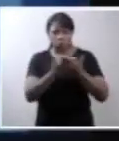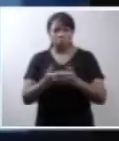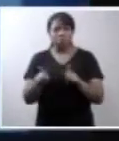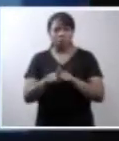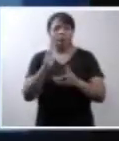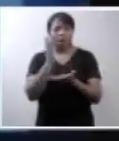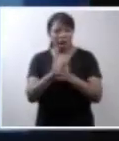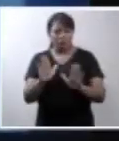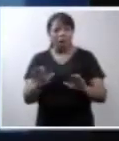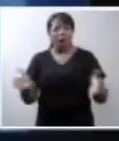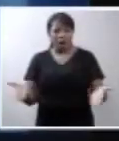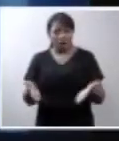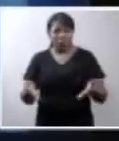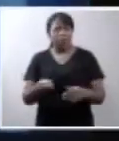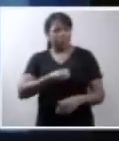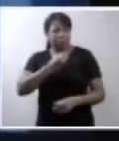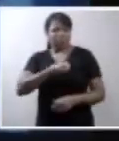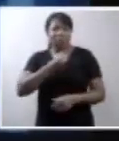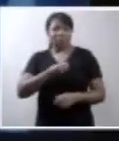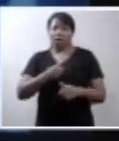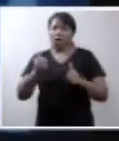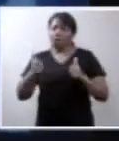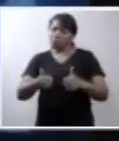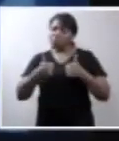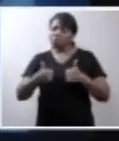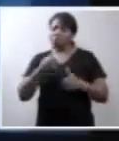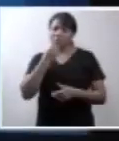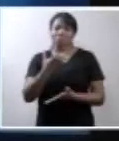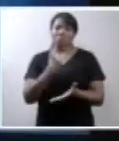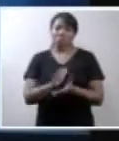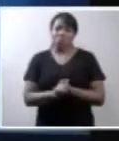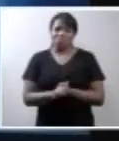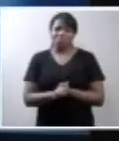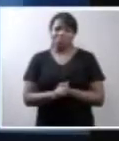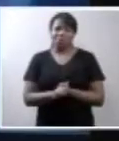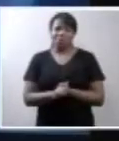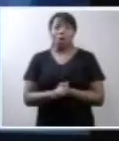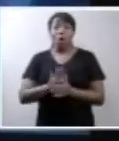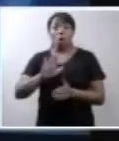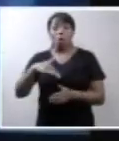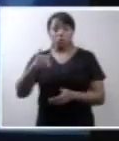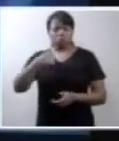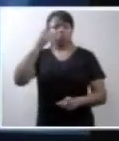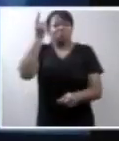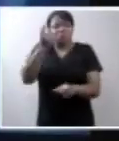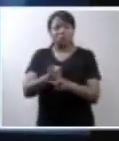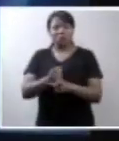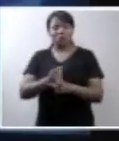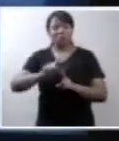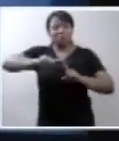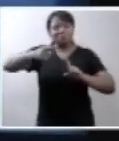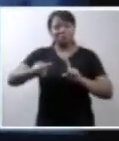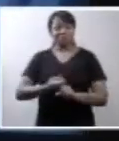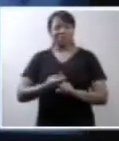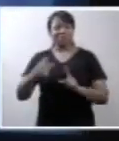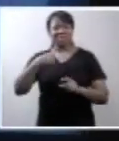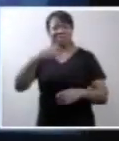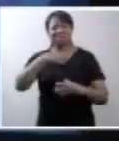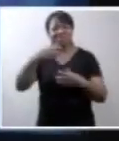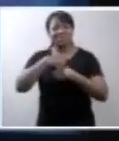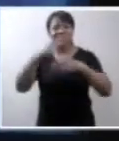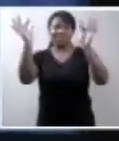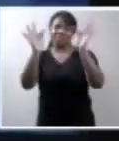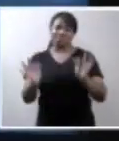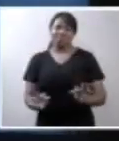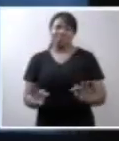estou casada, e na minha vida está tudo perfeito. Quando eu descobri que estava grávida, eu fiquei muito feliz,